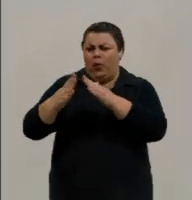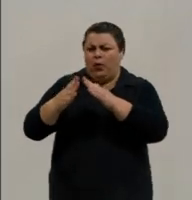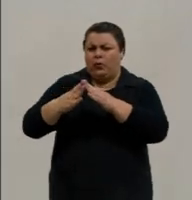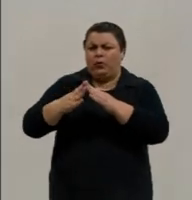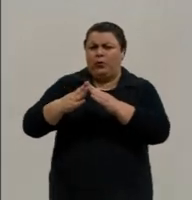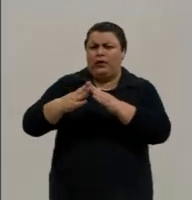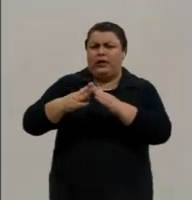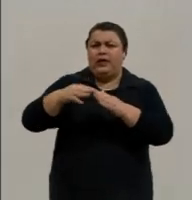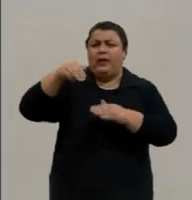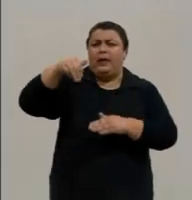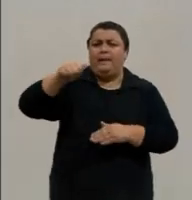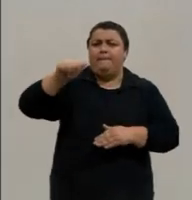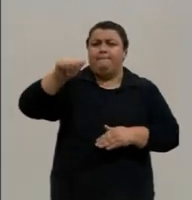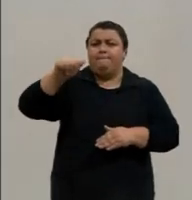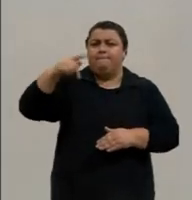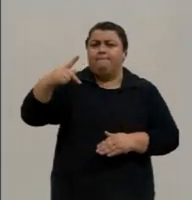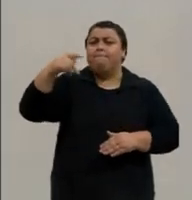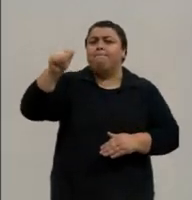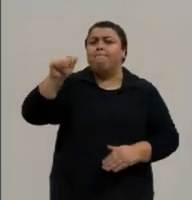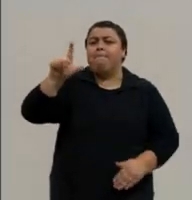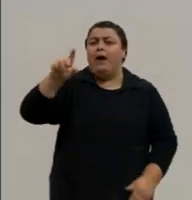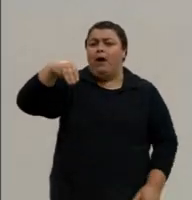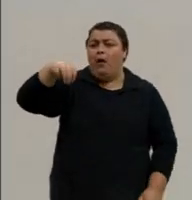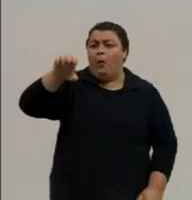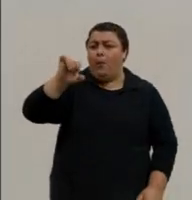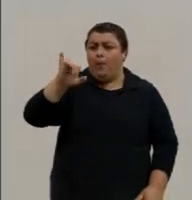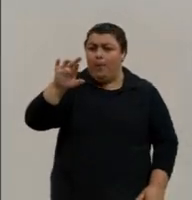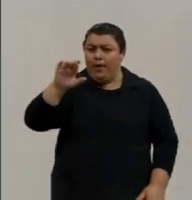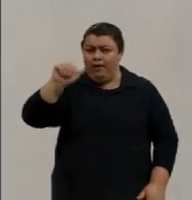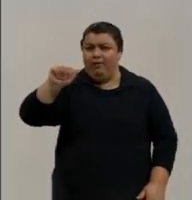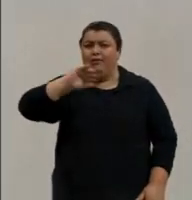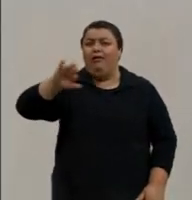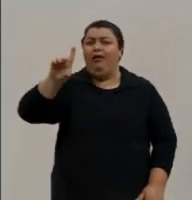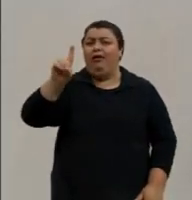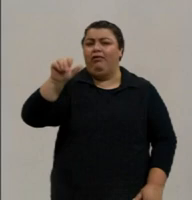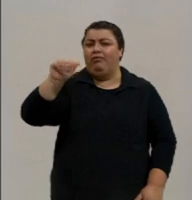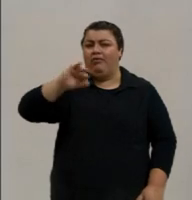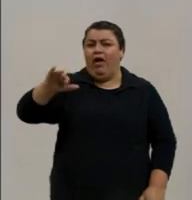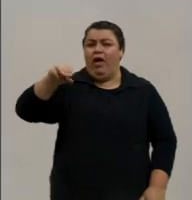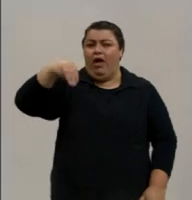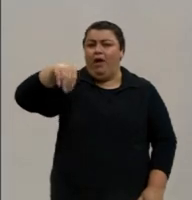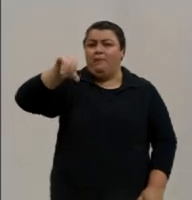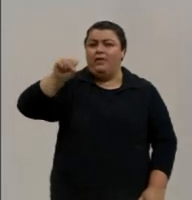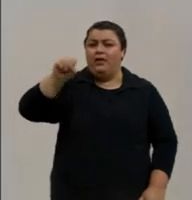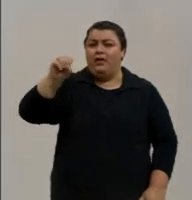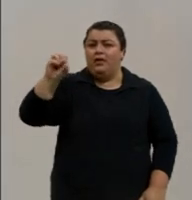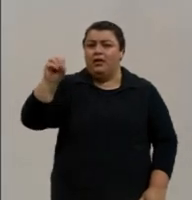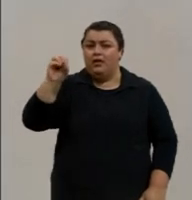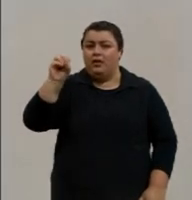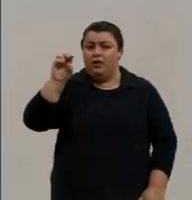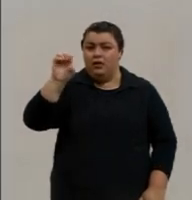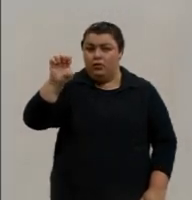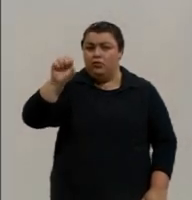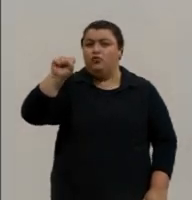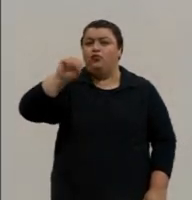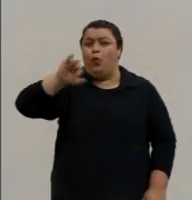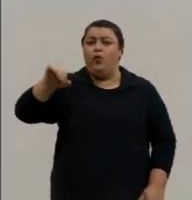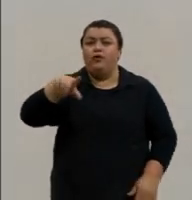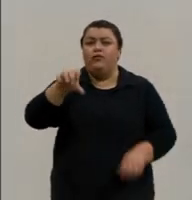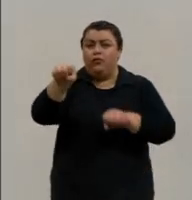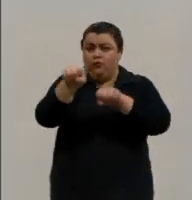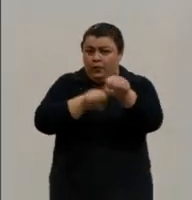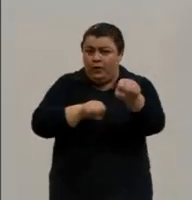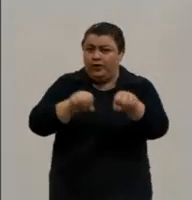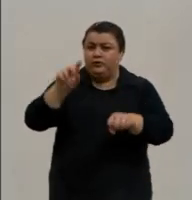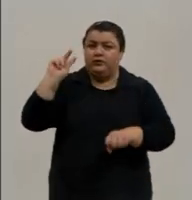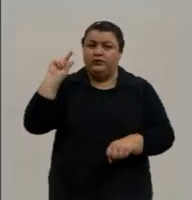aqui na região do Médio Alto Uruguai, no Rio Grande do Sul. E eu sou formado em Filosofia e História, eu tenho mestrado em Educação,